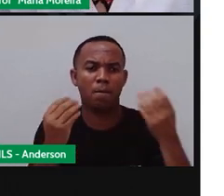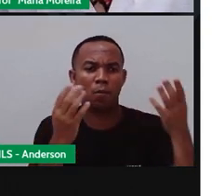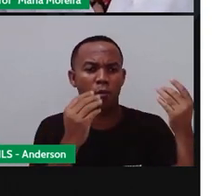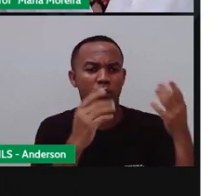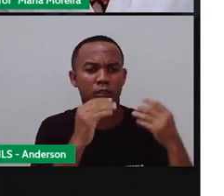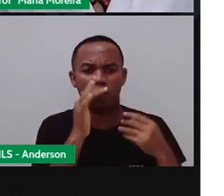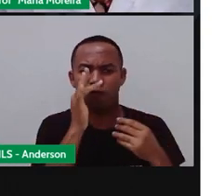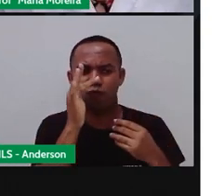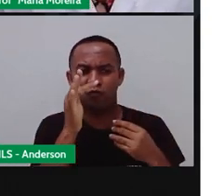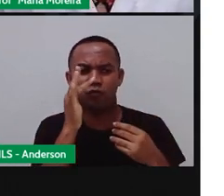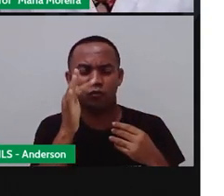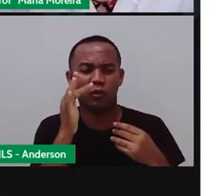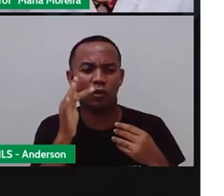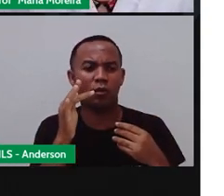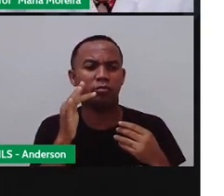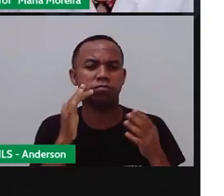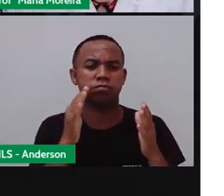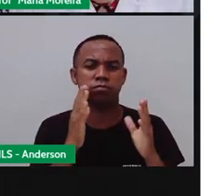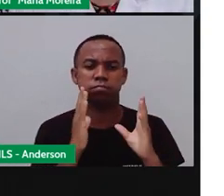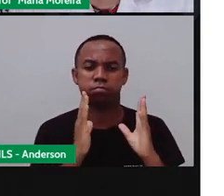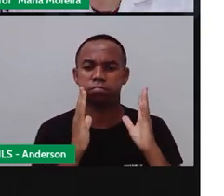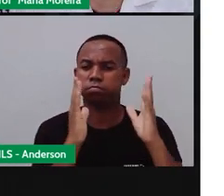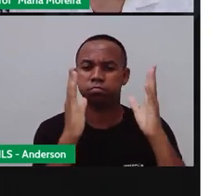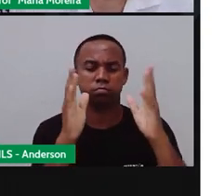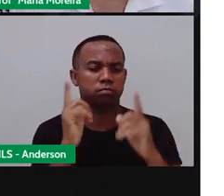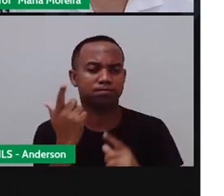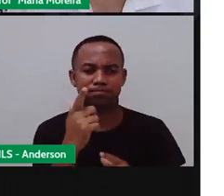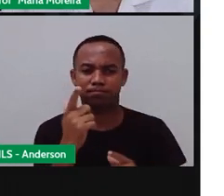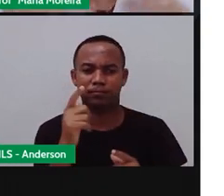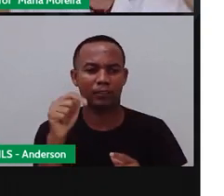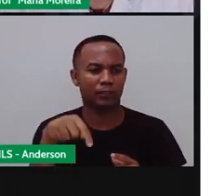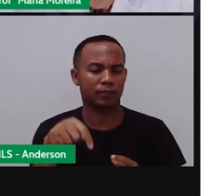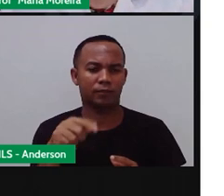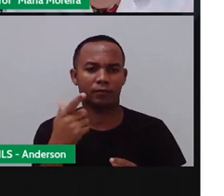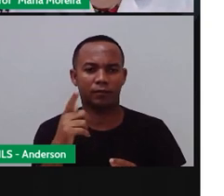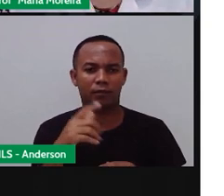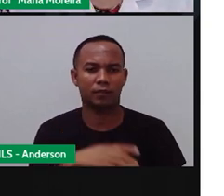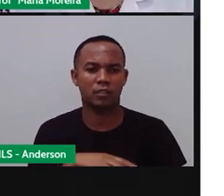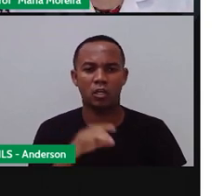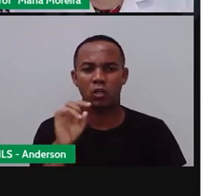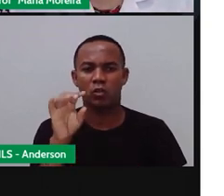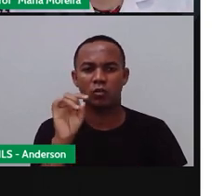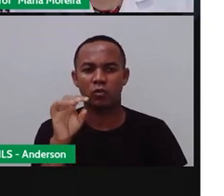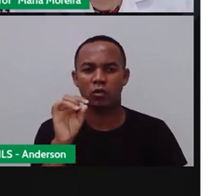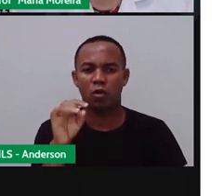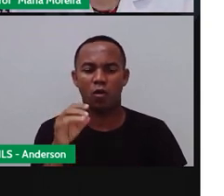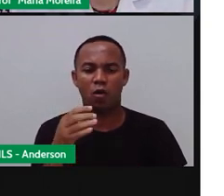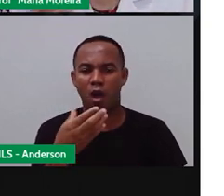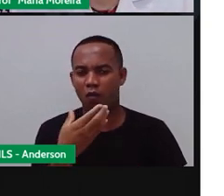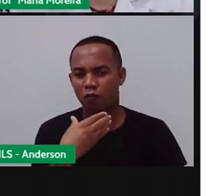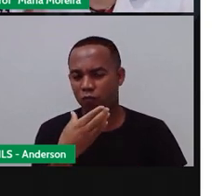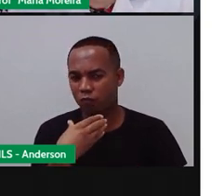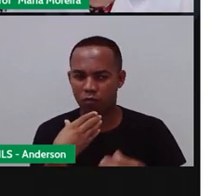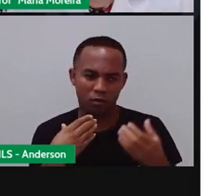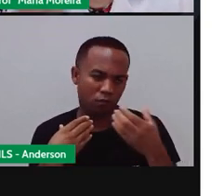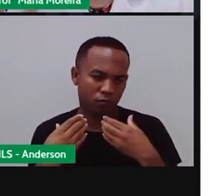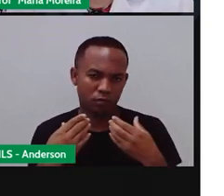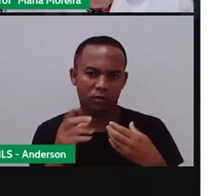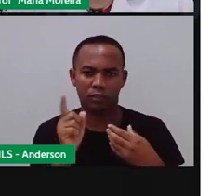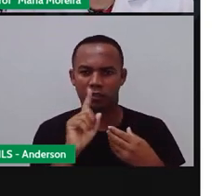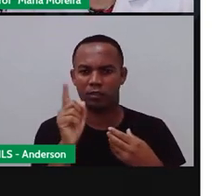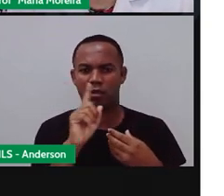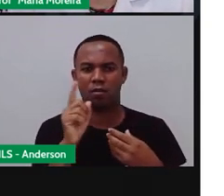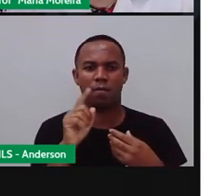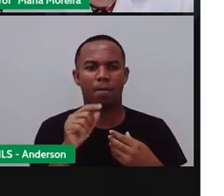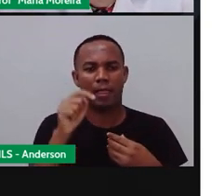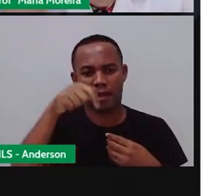negócio bem filme, sabe? Não. Ai, agora é só a época que vai dar frutos, até porque no Brasil, por ser um